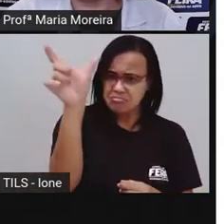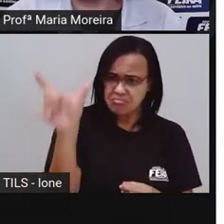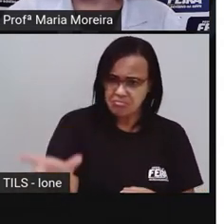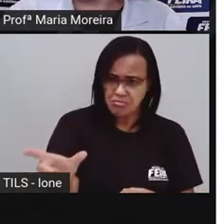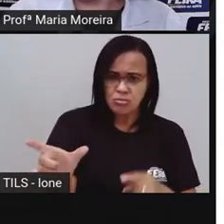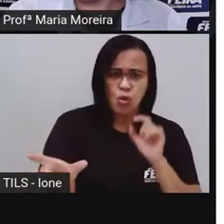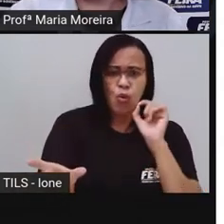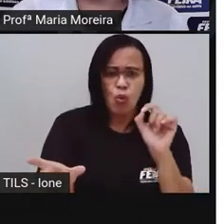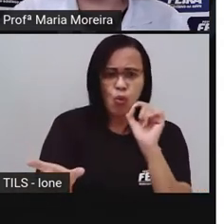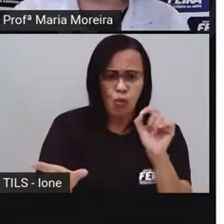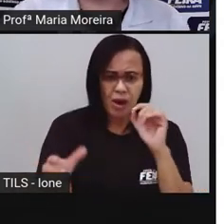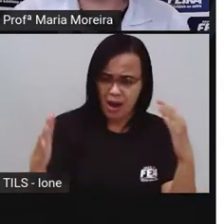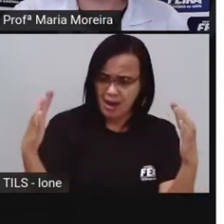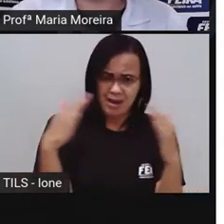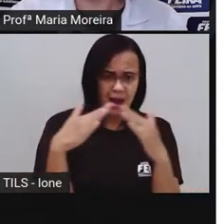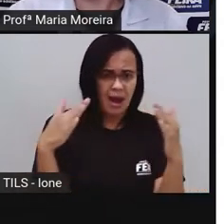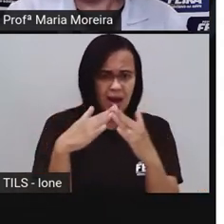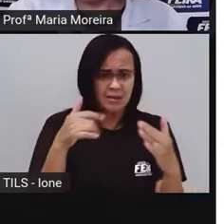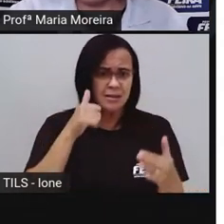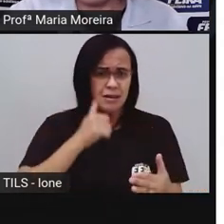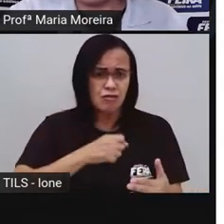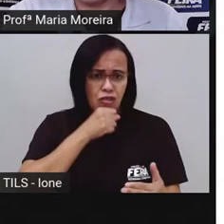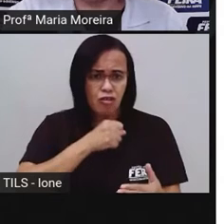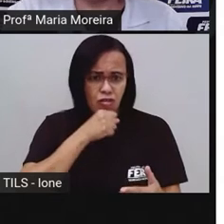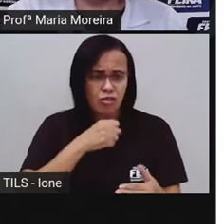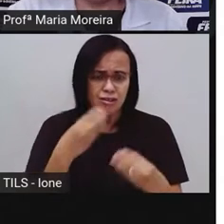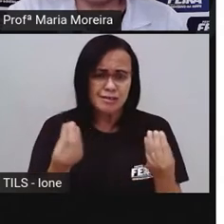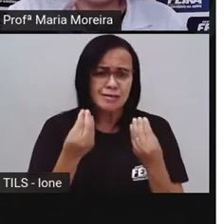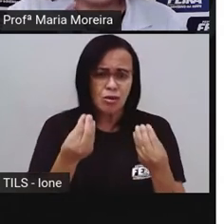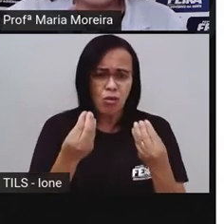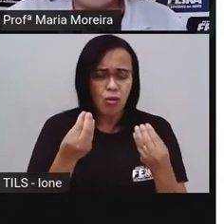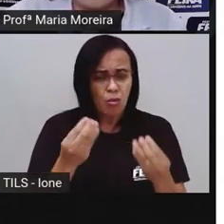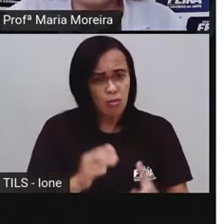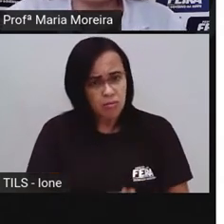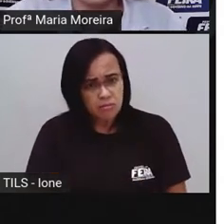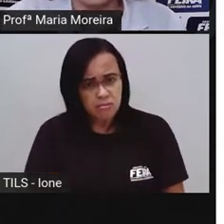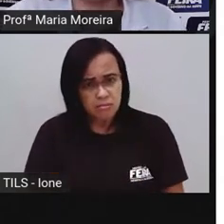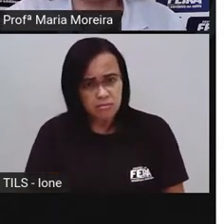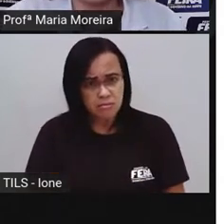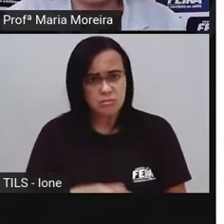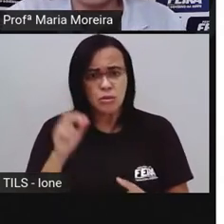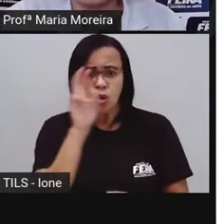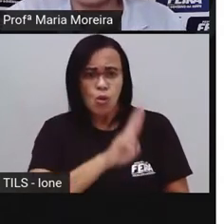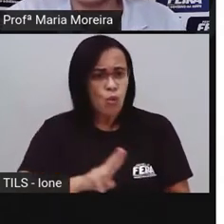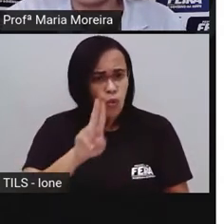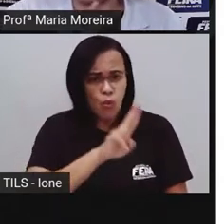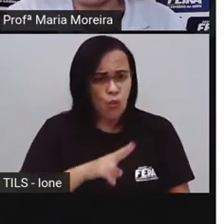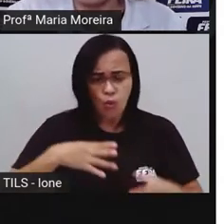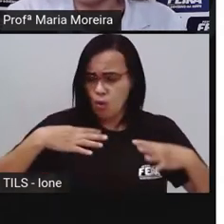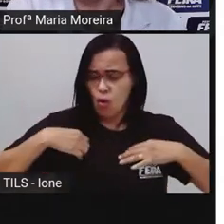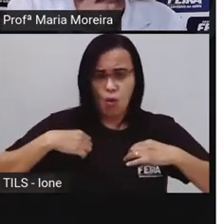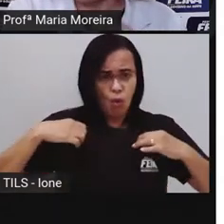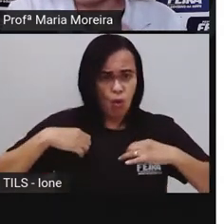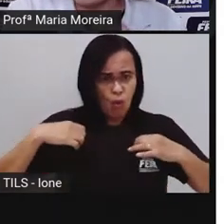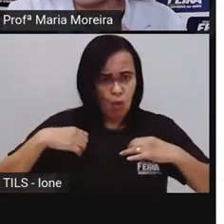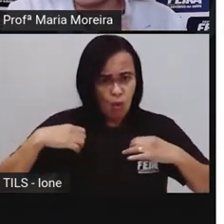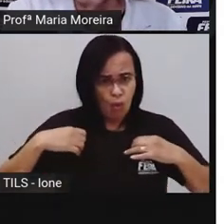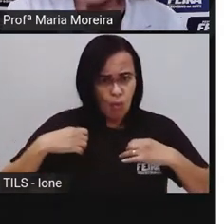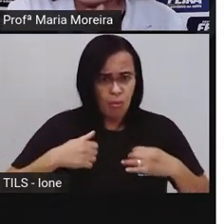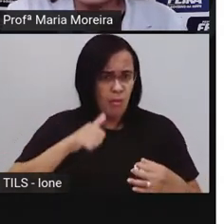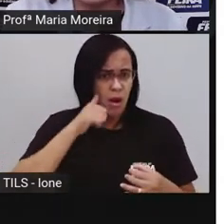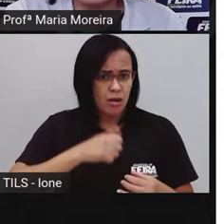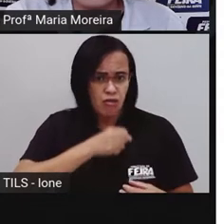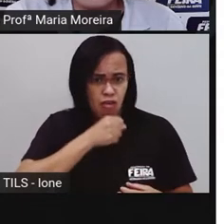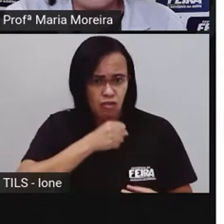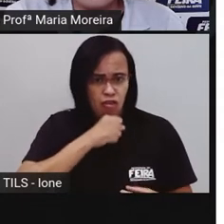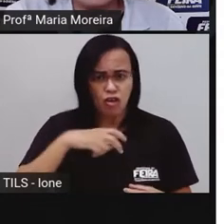atualmente a casa da sua avó, dela, e usa as suas roupas da avó, dela,